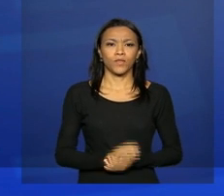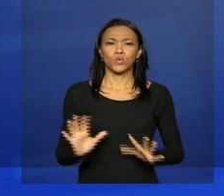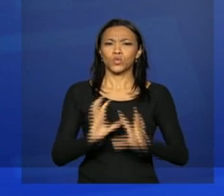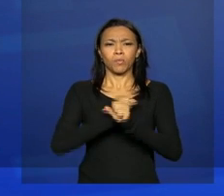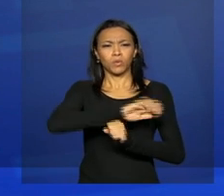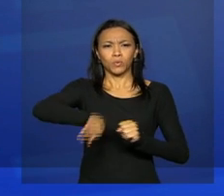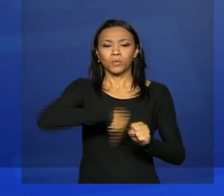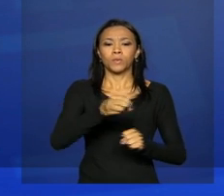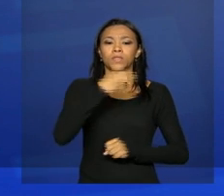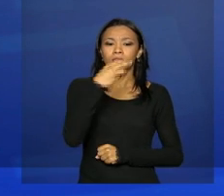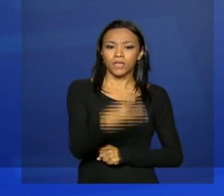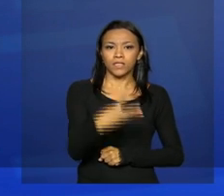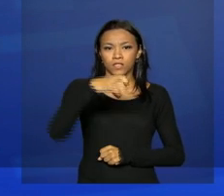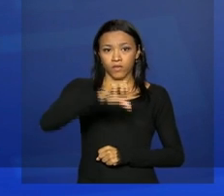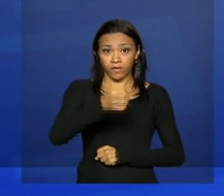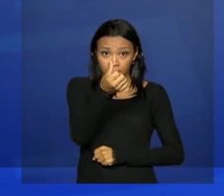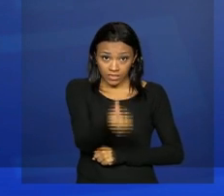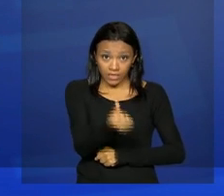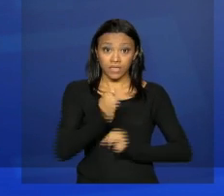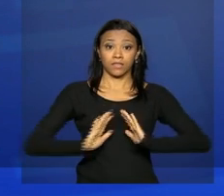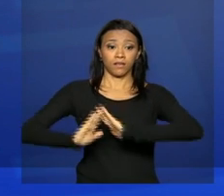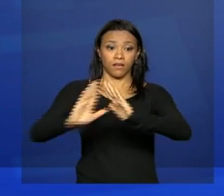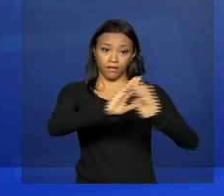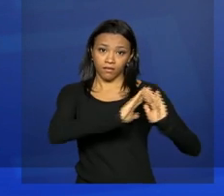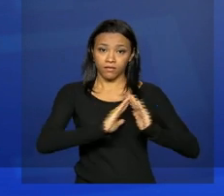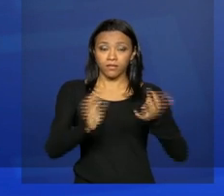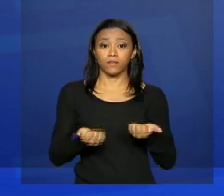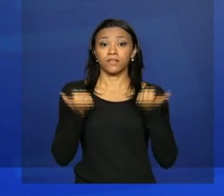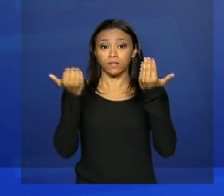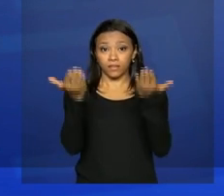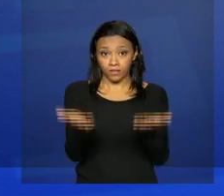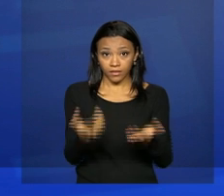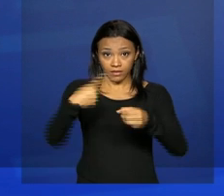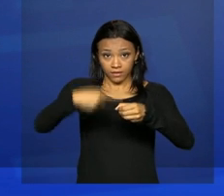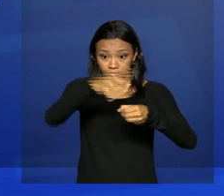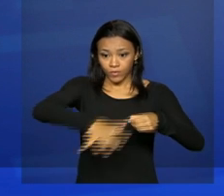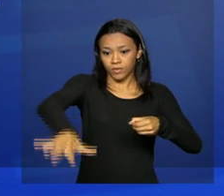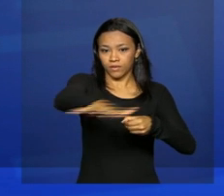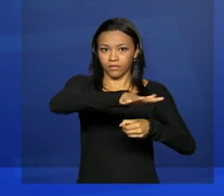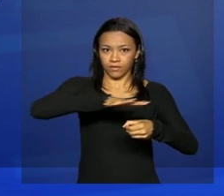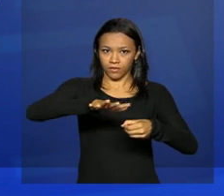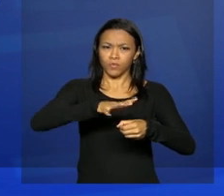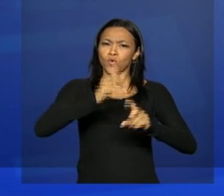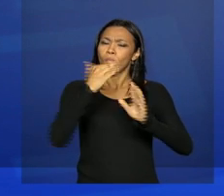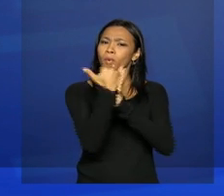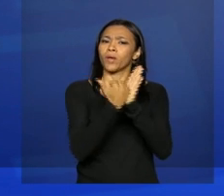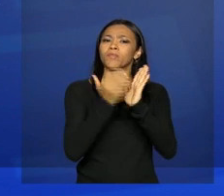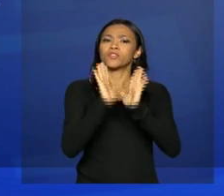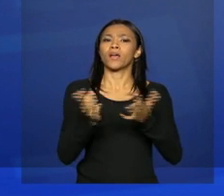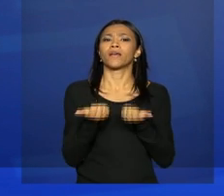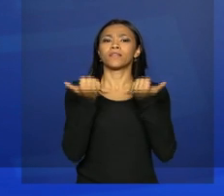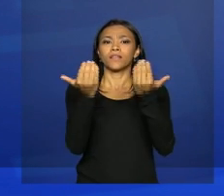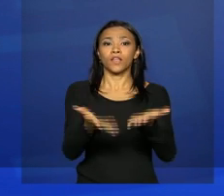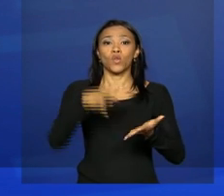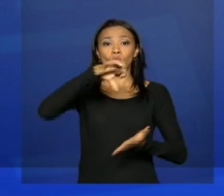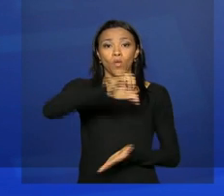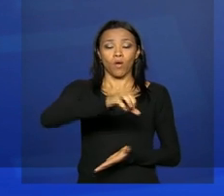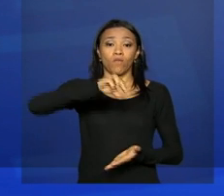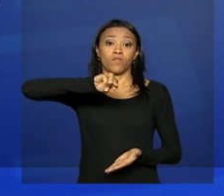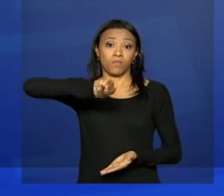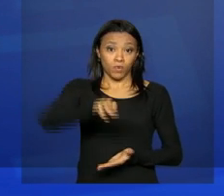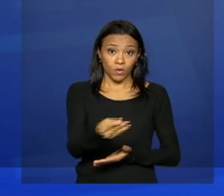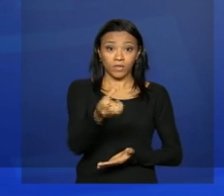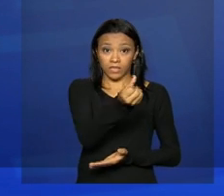ser entregues 396 unidades habitacionais em Birigui. O programa já beneficiou mais de 9 milhões e